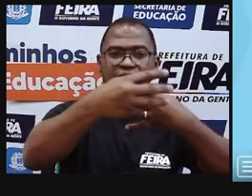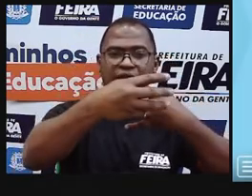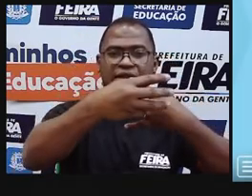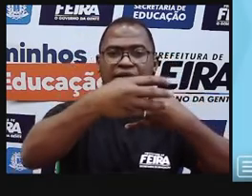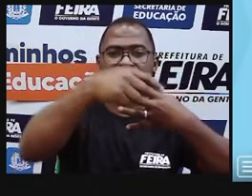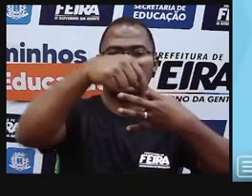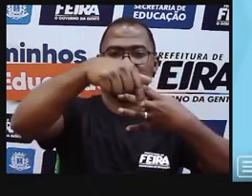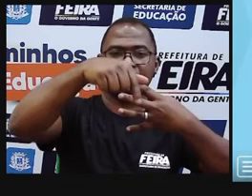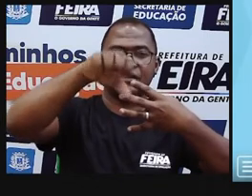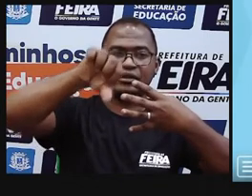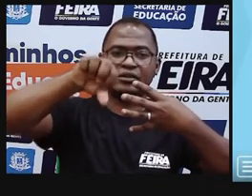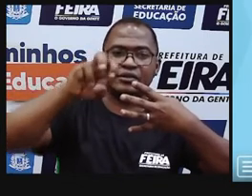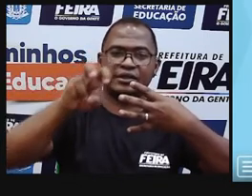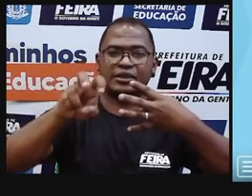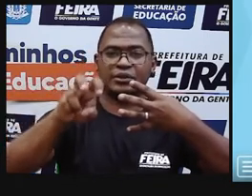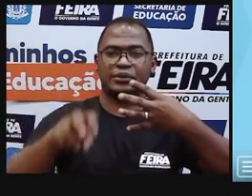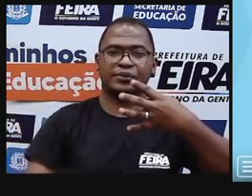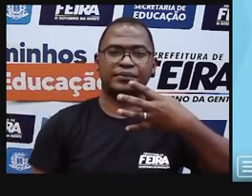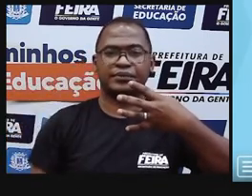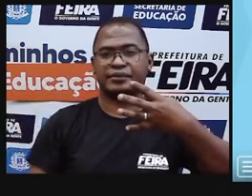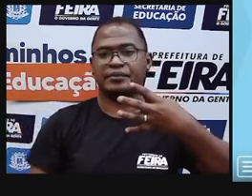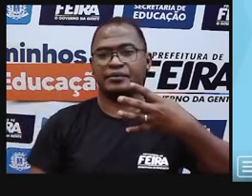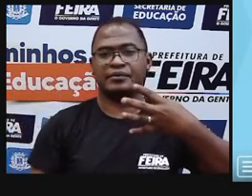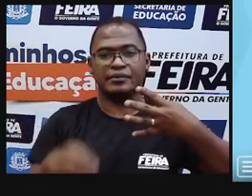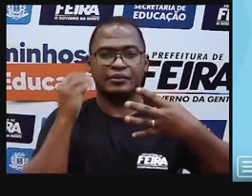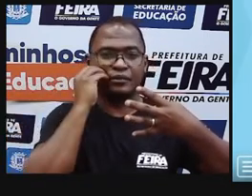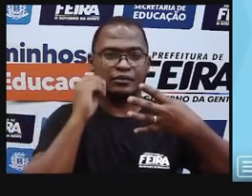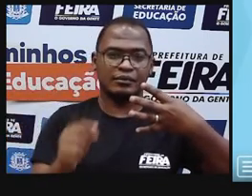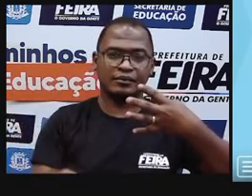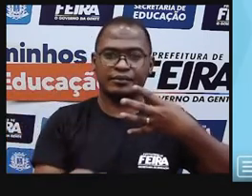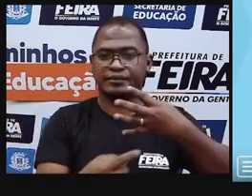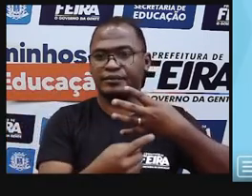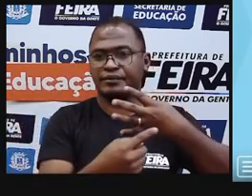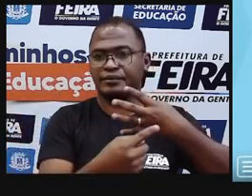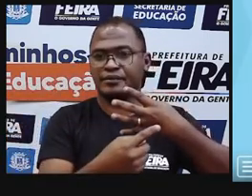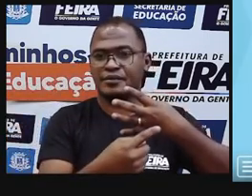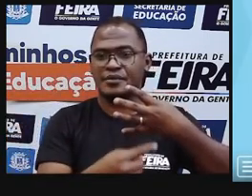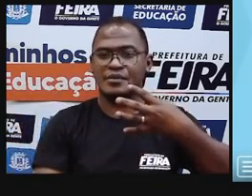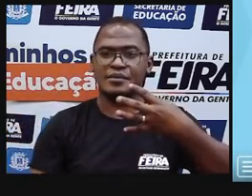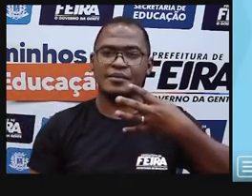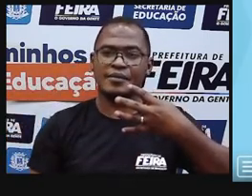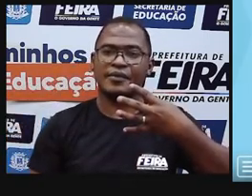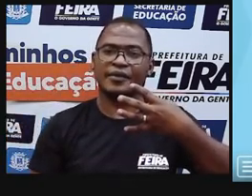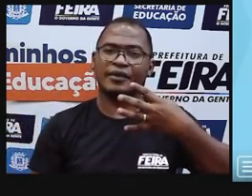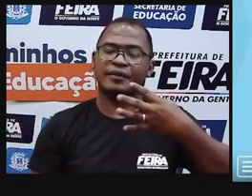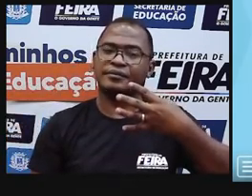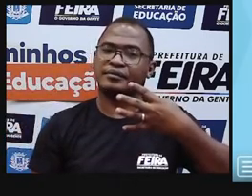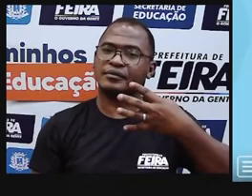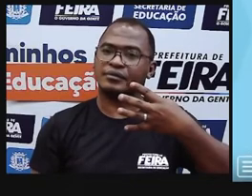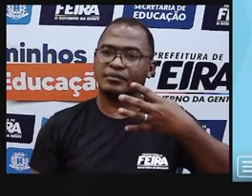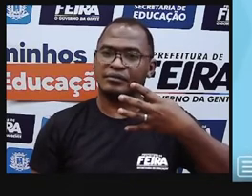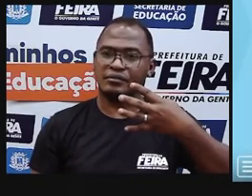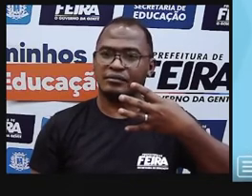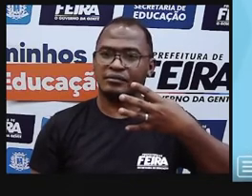O 700 é a centena e o 3 é a unidade de milhar.